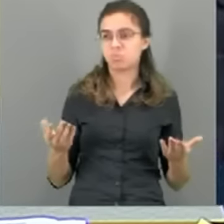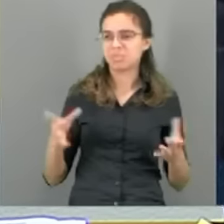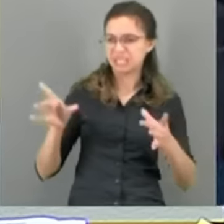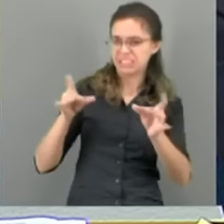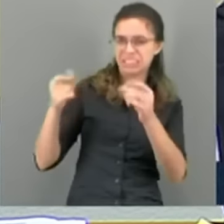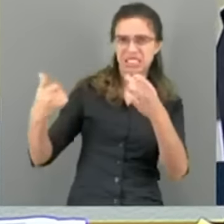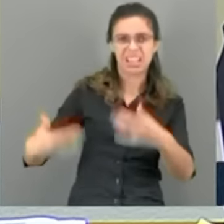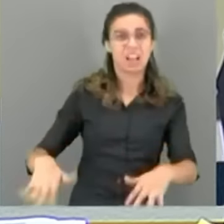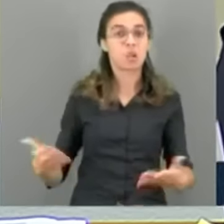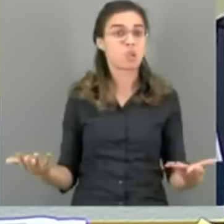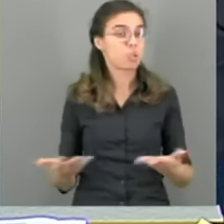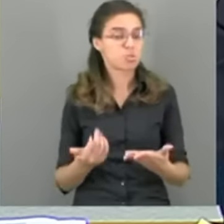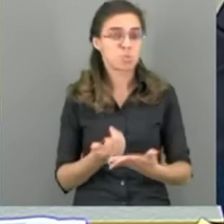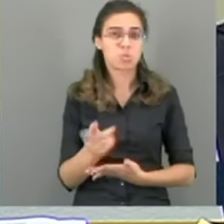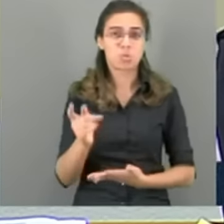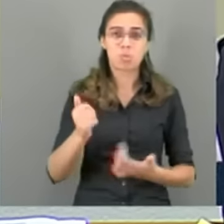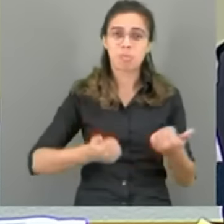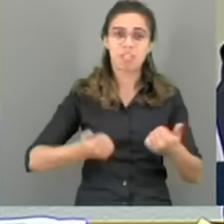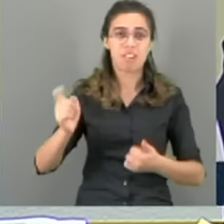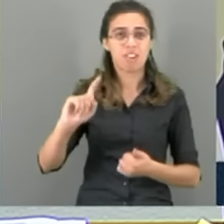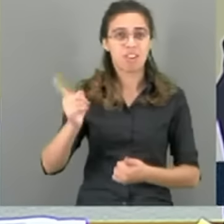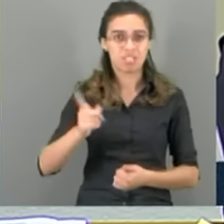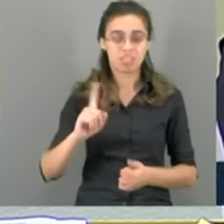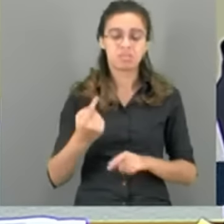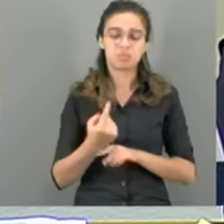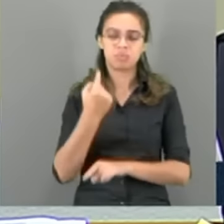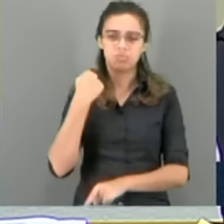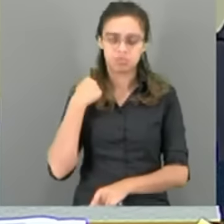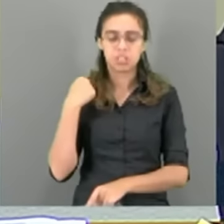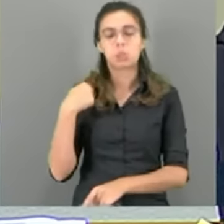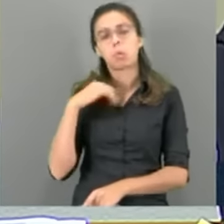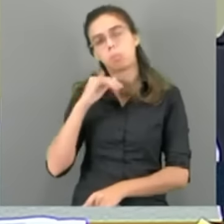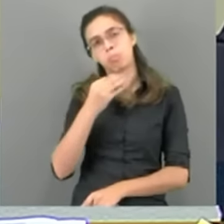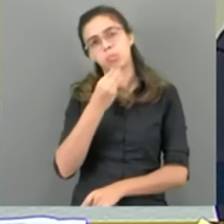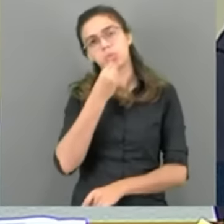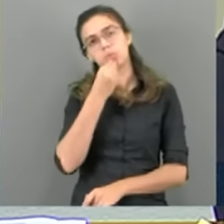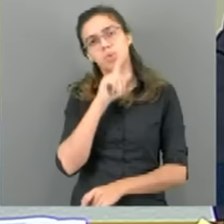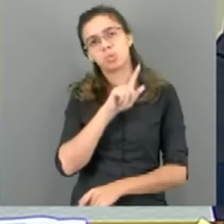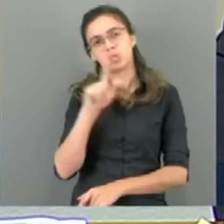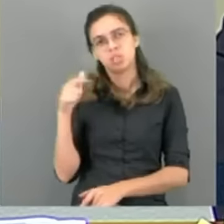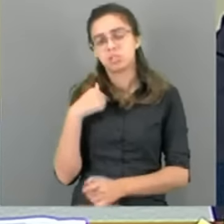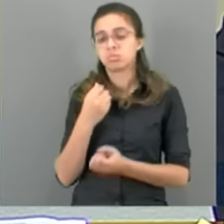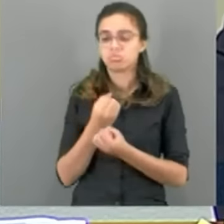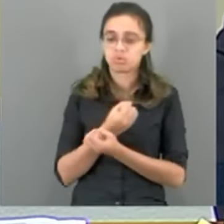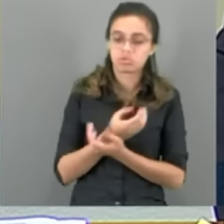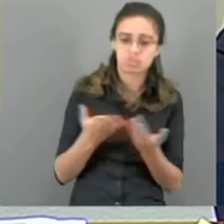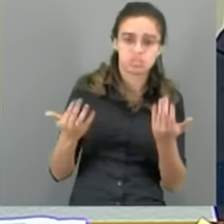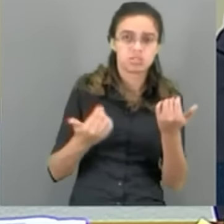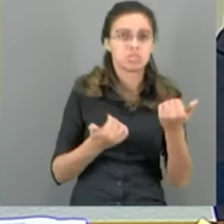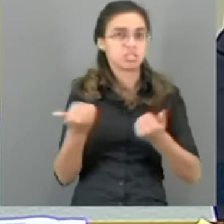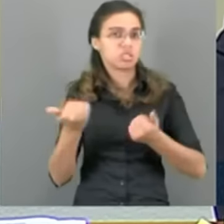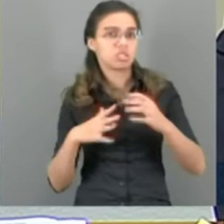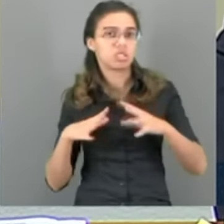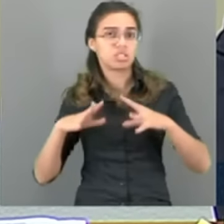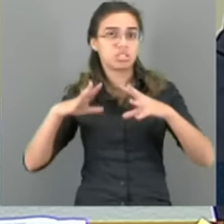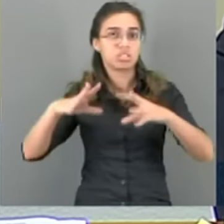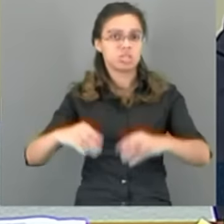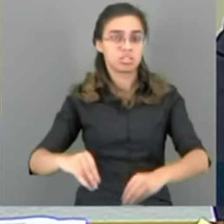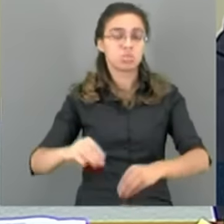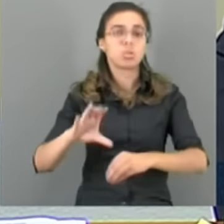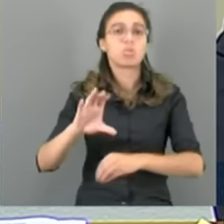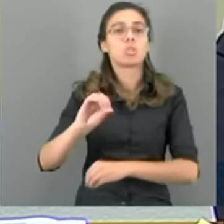compra mais veículo e eu, quando tive a oportunidade de ser governador, eu também distribuí veículos para todos os conselhos